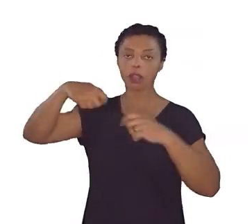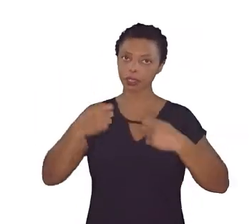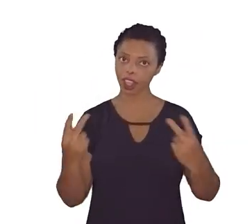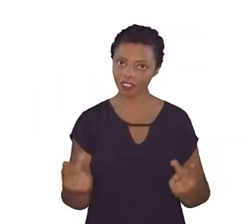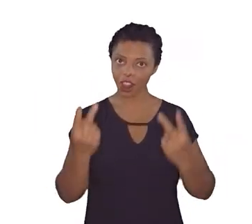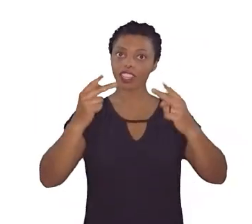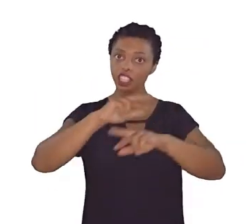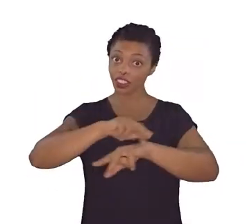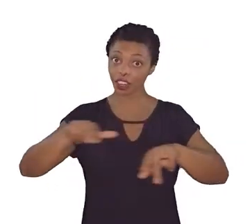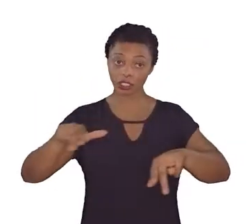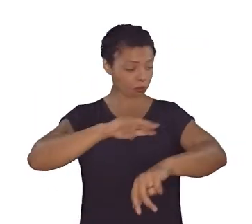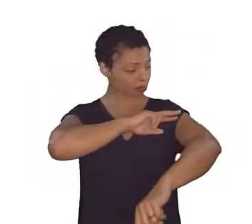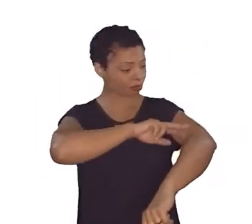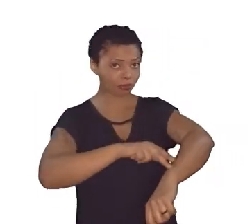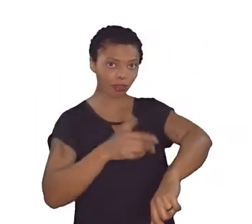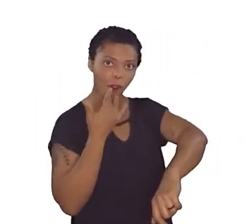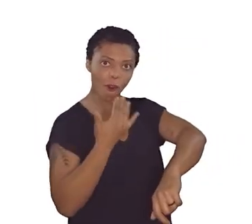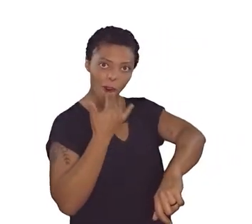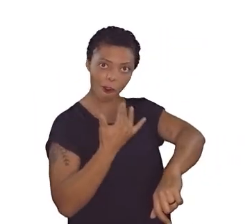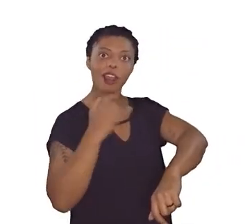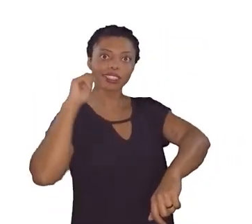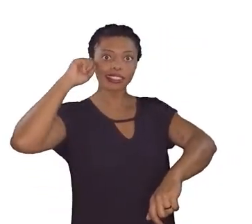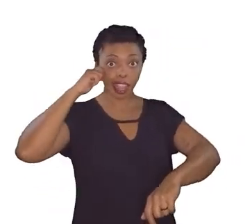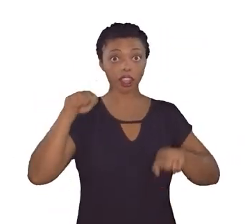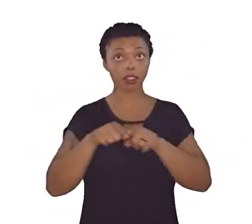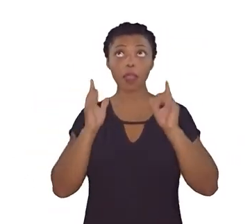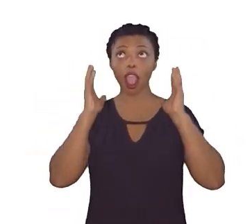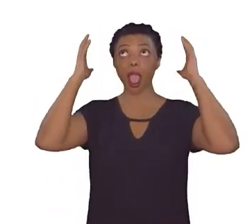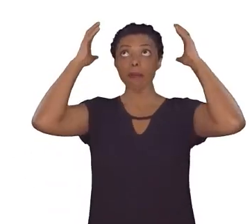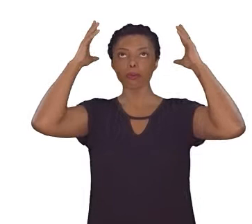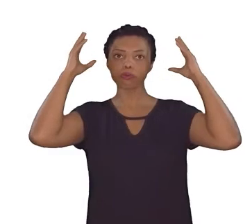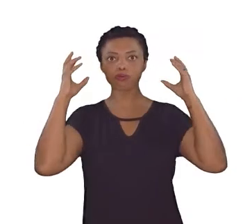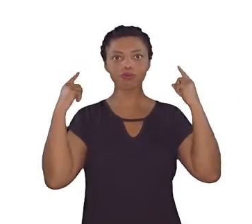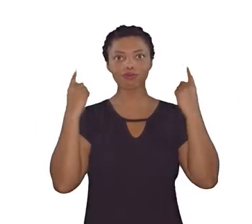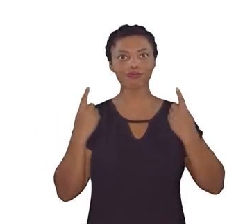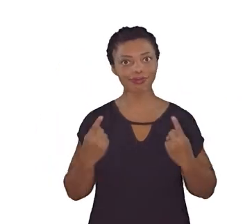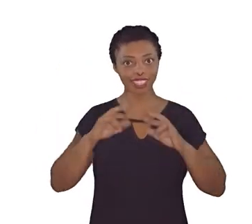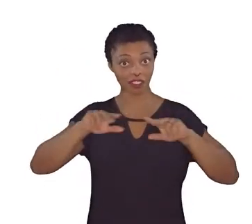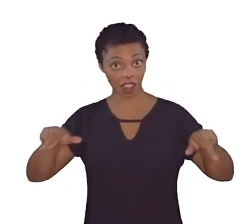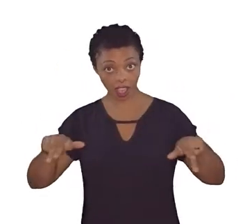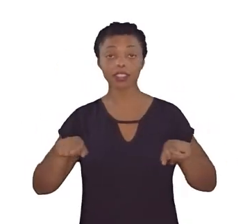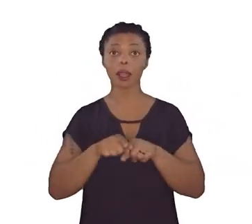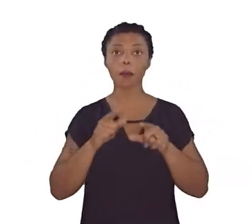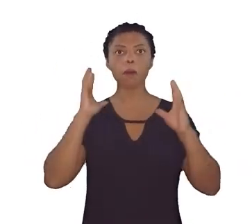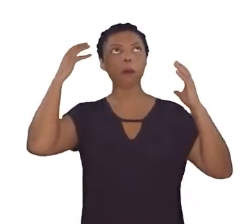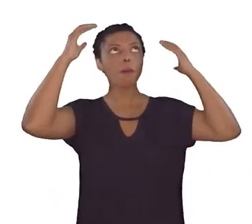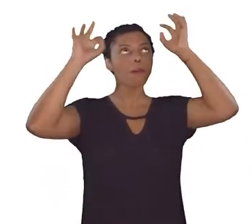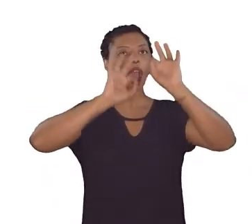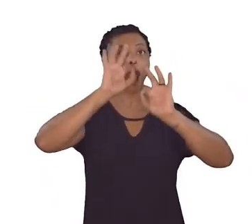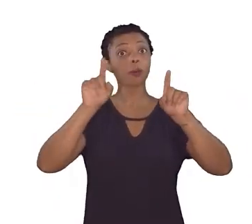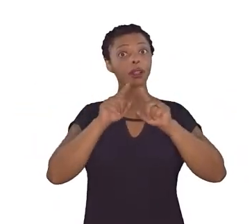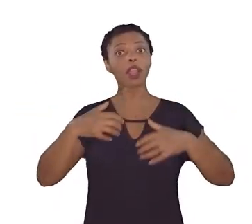a diversidade de tons de peles negras, texturas dos cabelos crespos e cacheados, penteados e traços